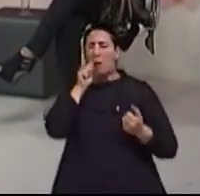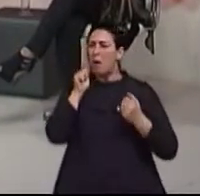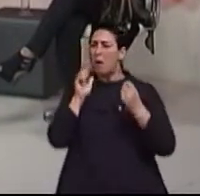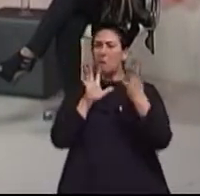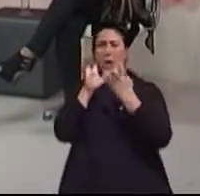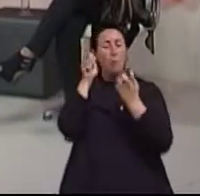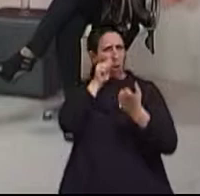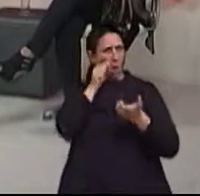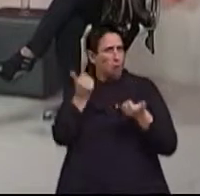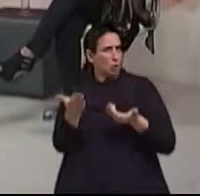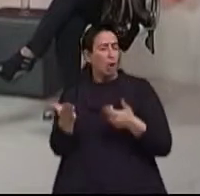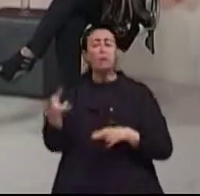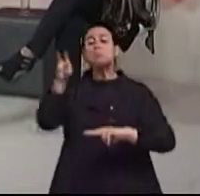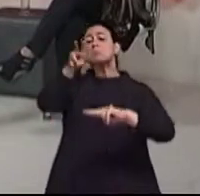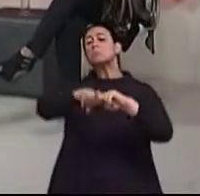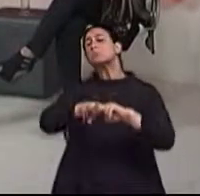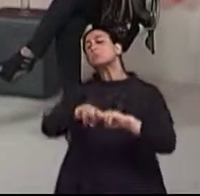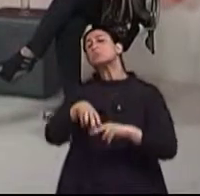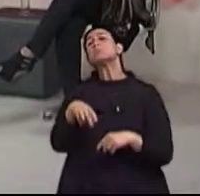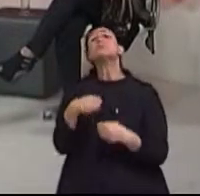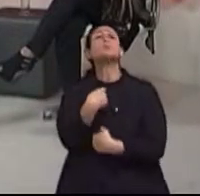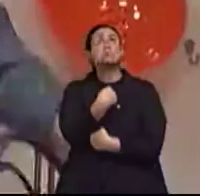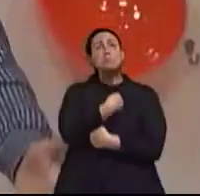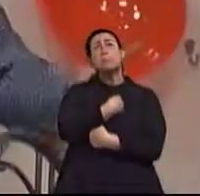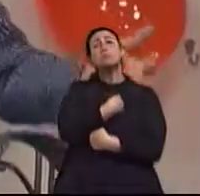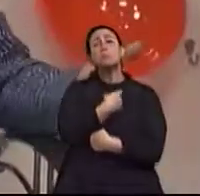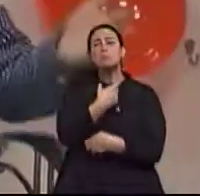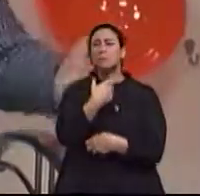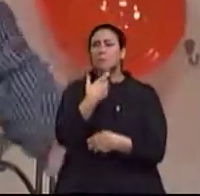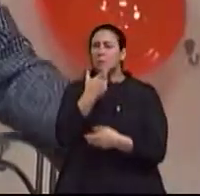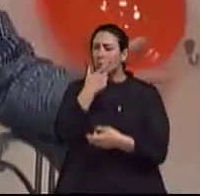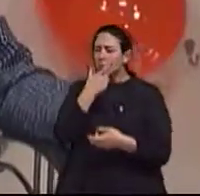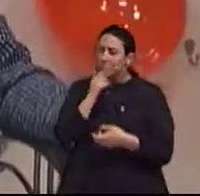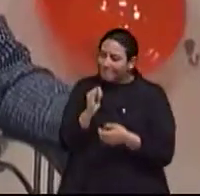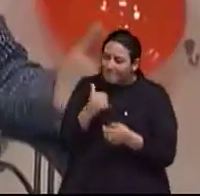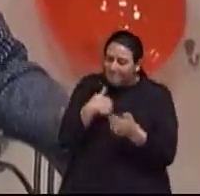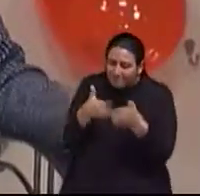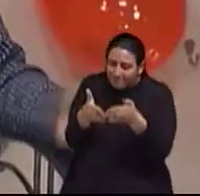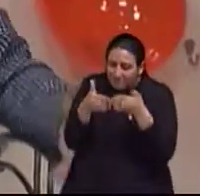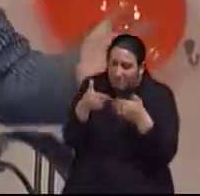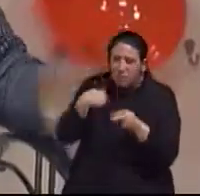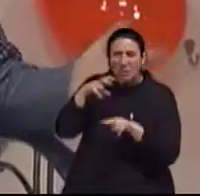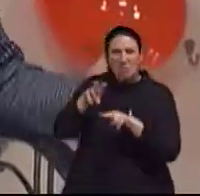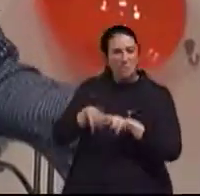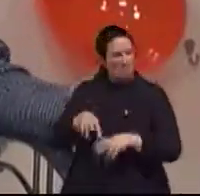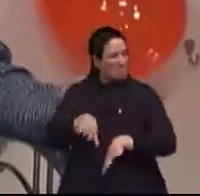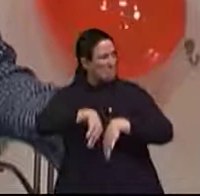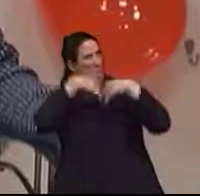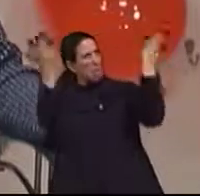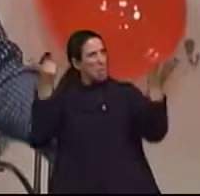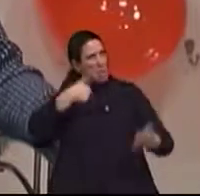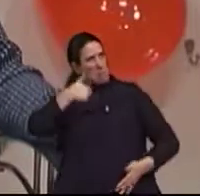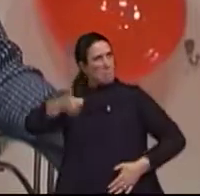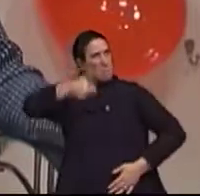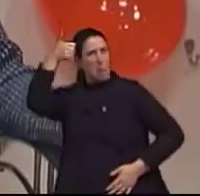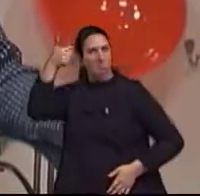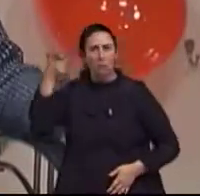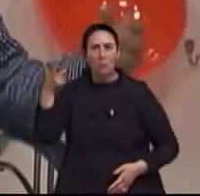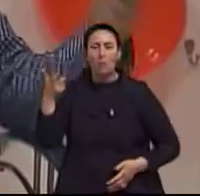é semanital. Então, de jovens estão sentadas lá e o senhor pede o lugar, o lugar é meu, posso sentar? Não, eu sentei primeiro.